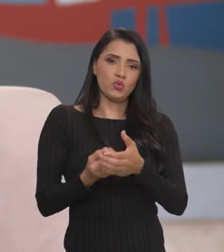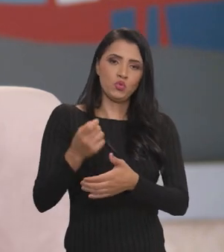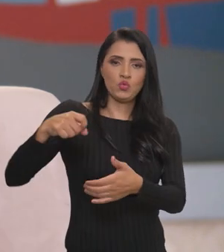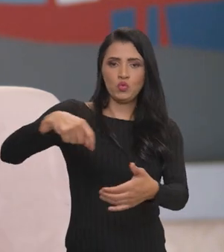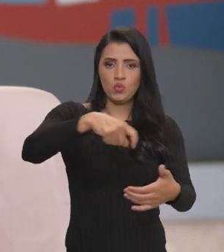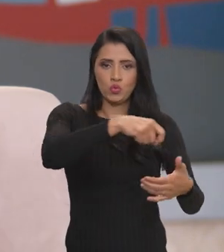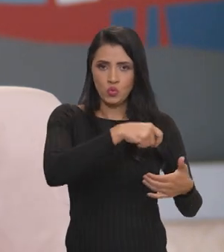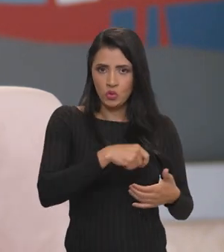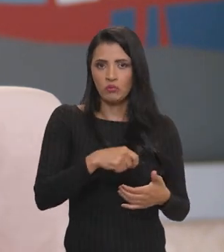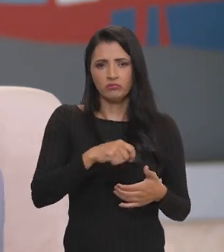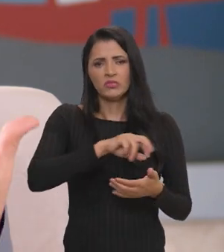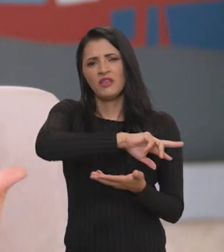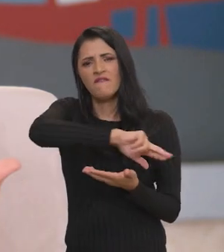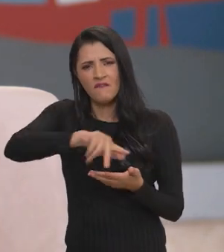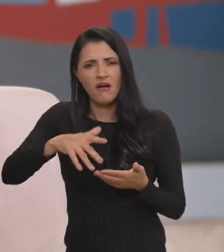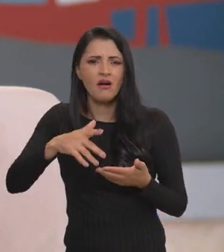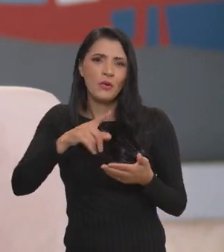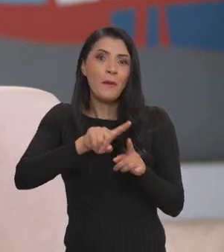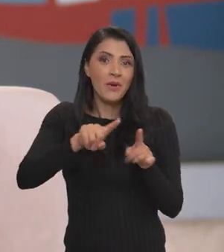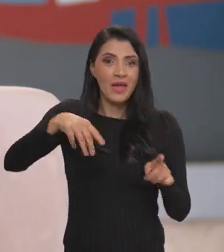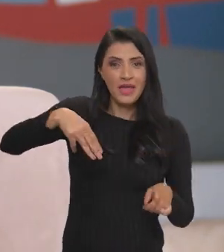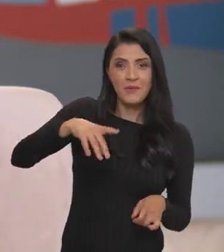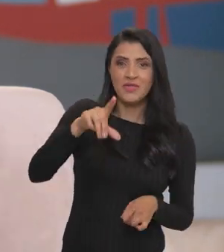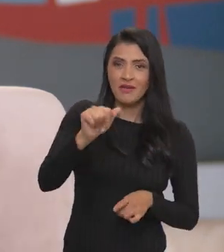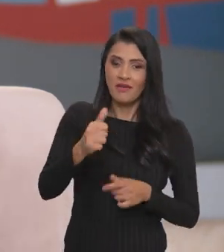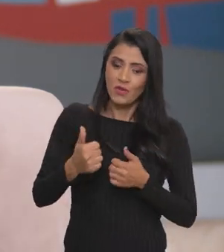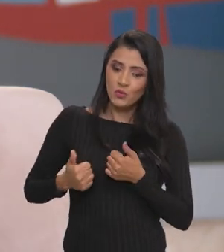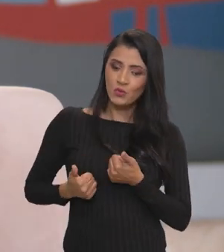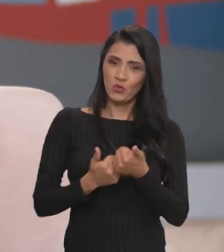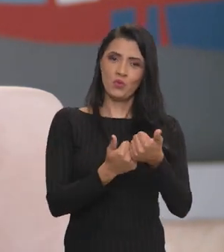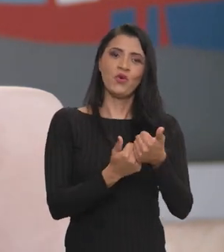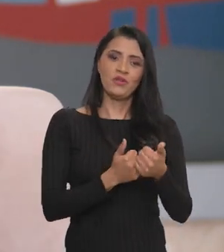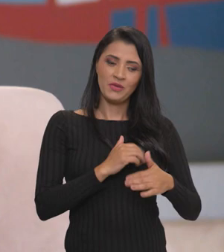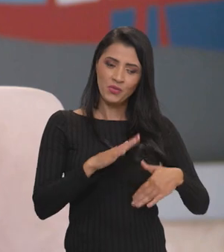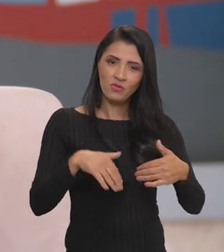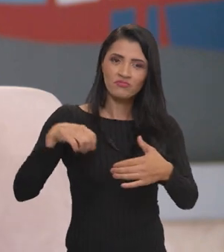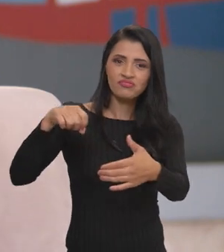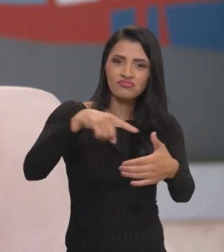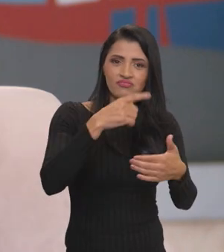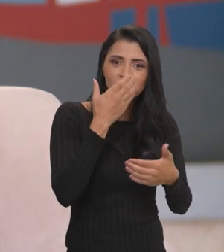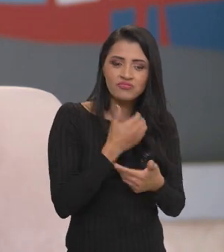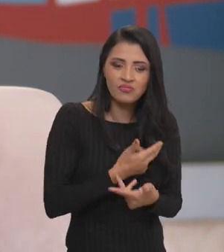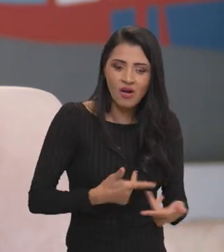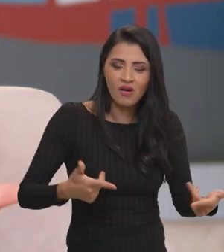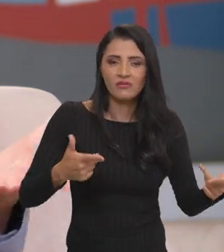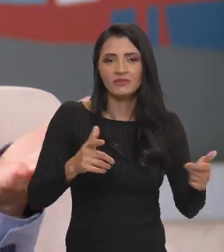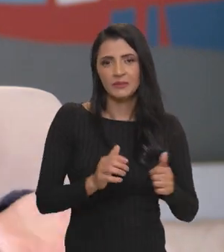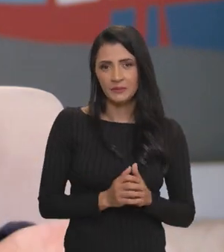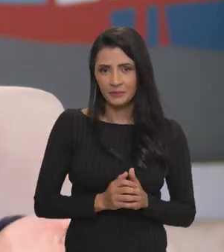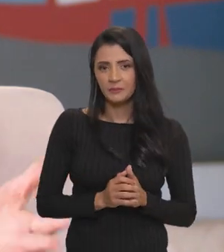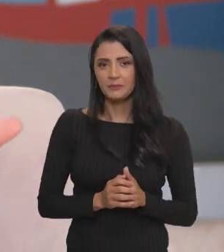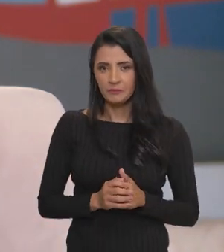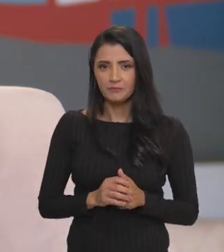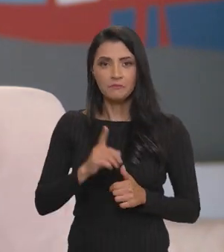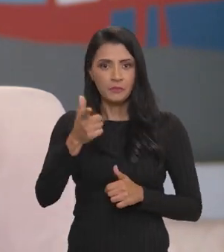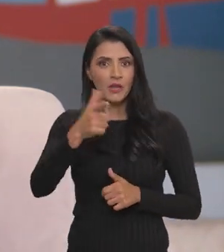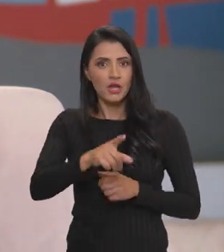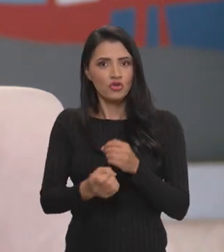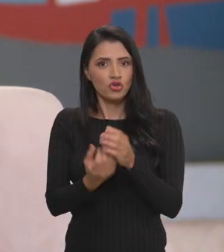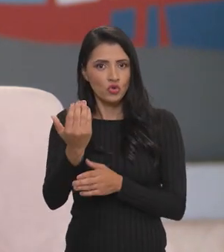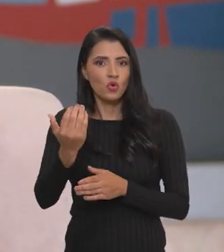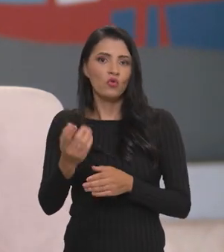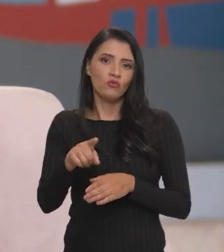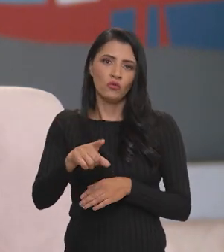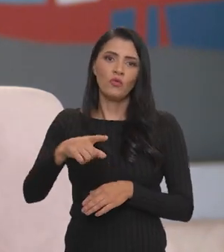produção, porque é óbvio que tem vários olhares, mas o do MDA é dar o suporte para o processo produtivo. E aí, a